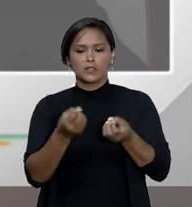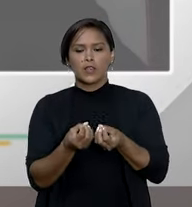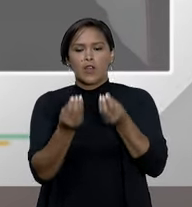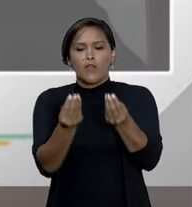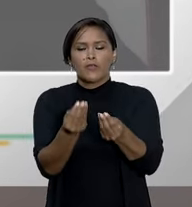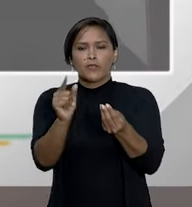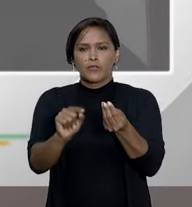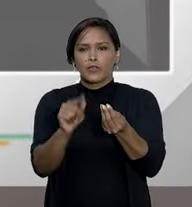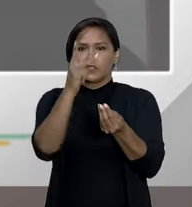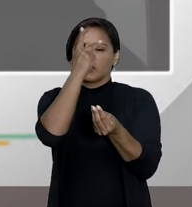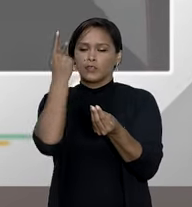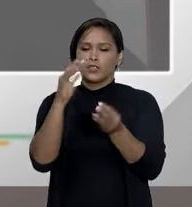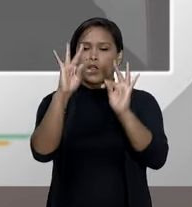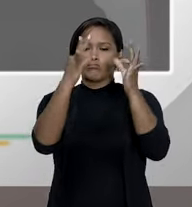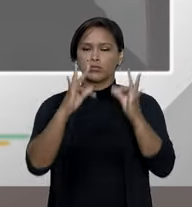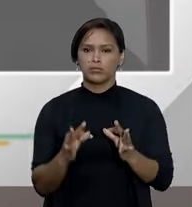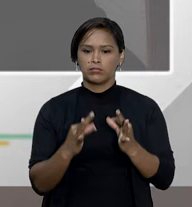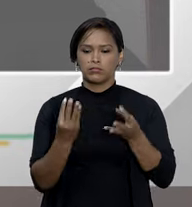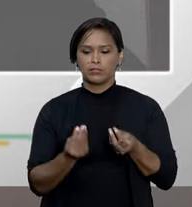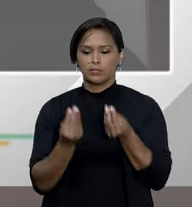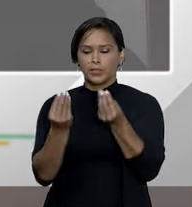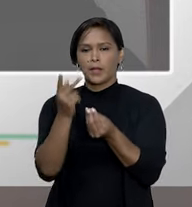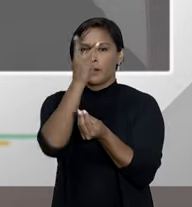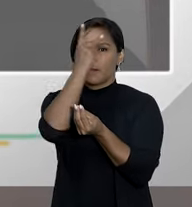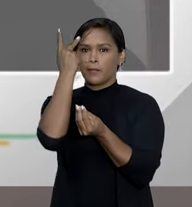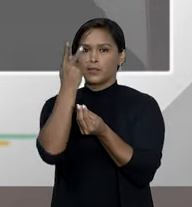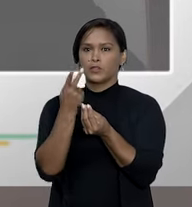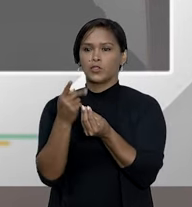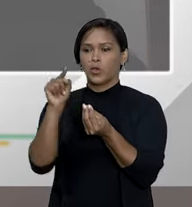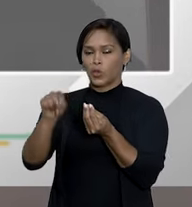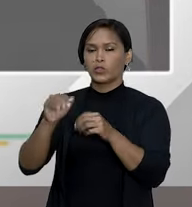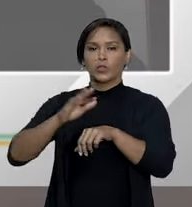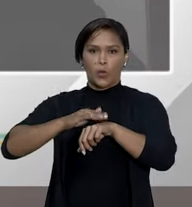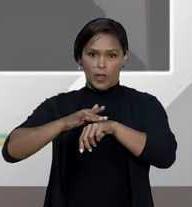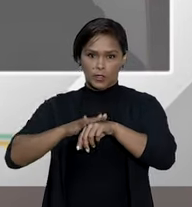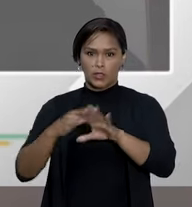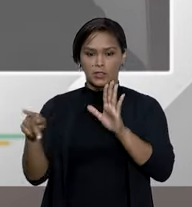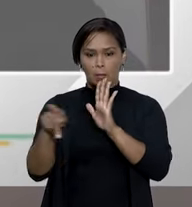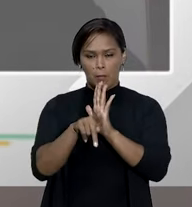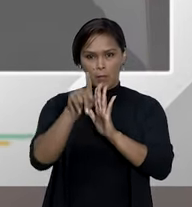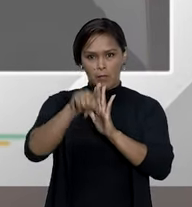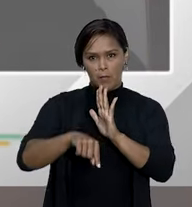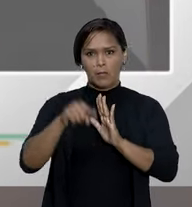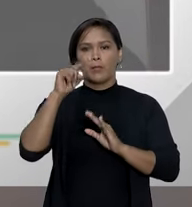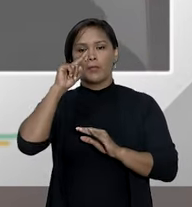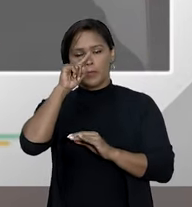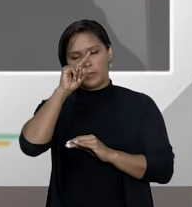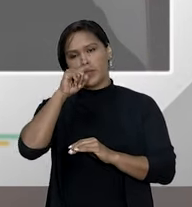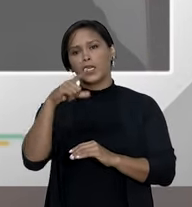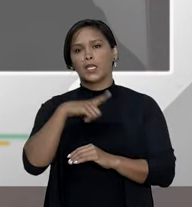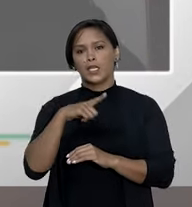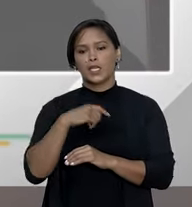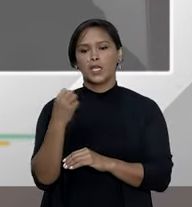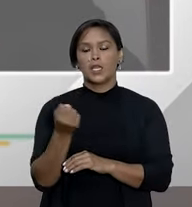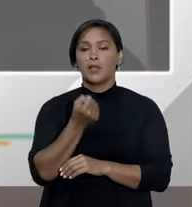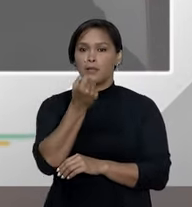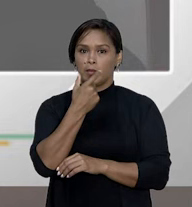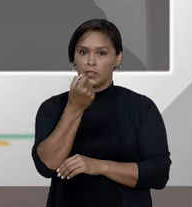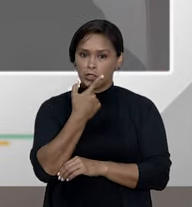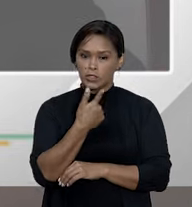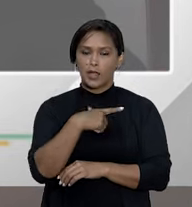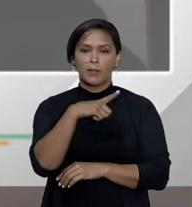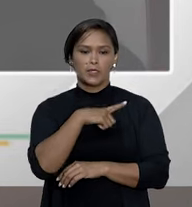o tratamento para pessoas com epilepsia de medicamentos cuja extração da